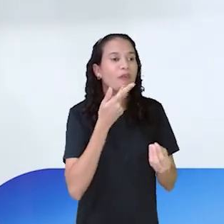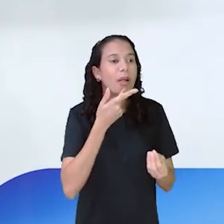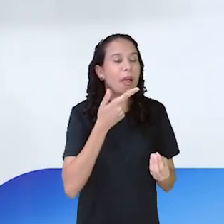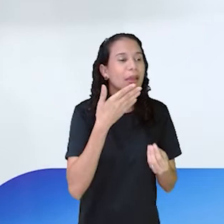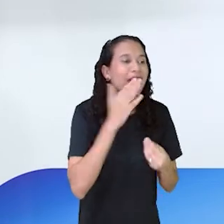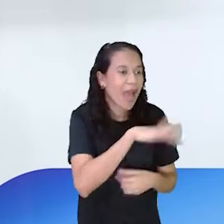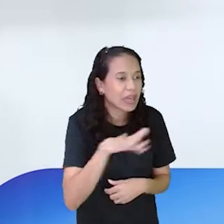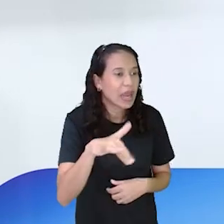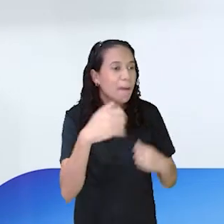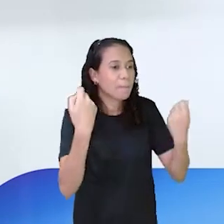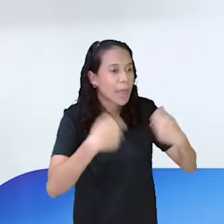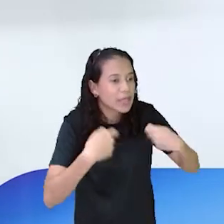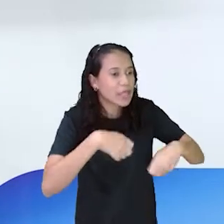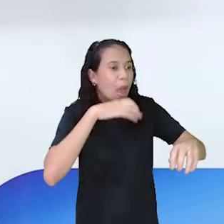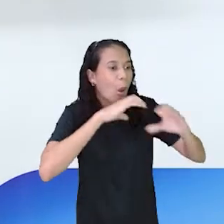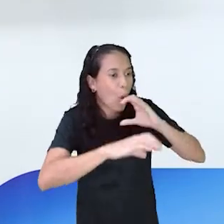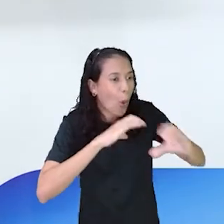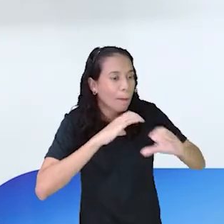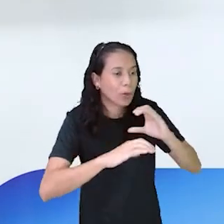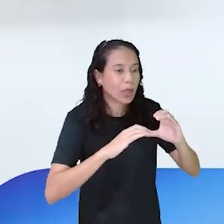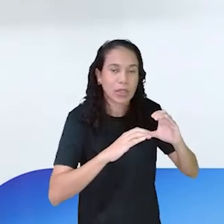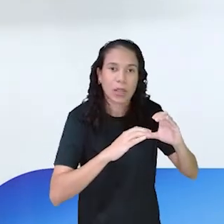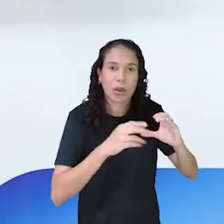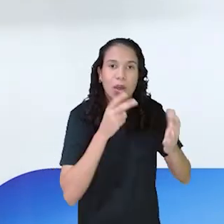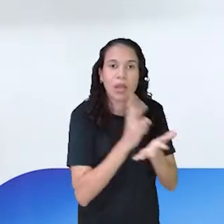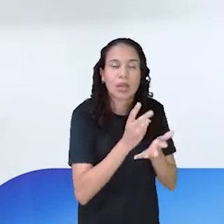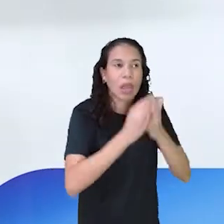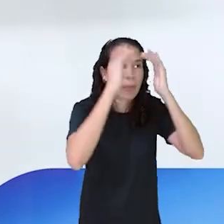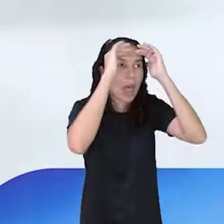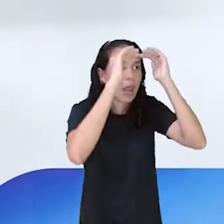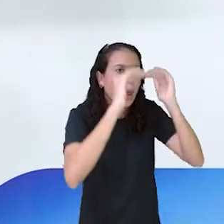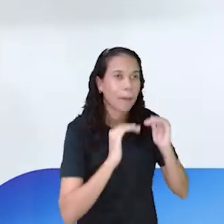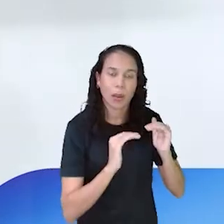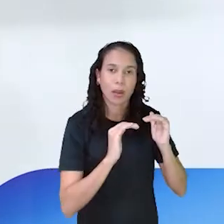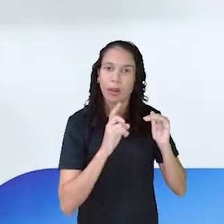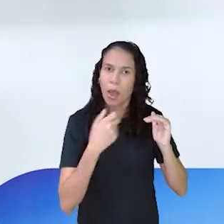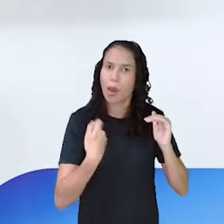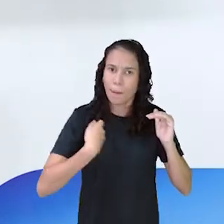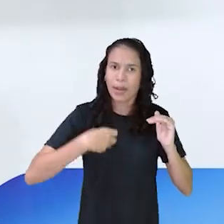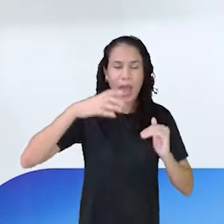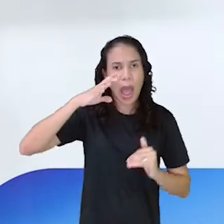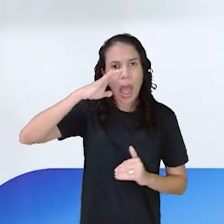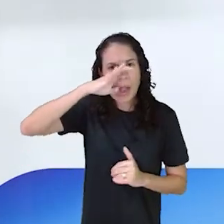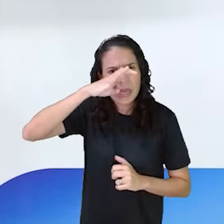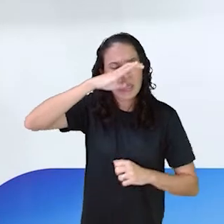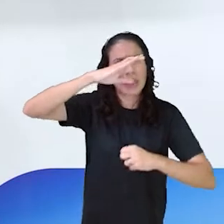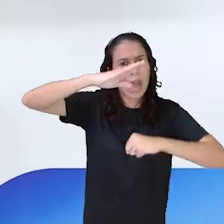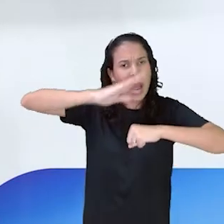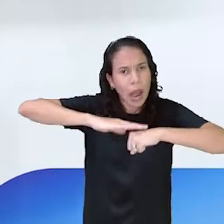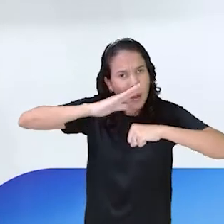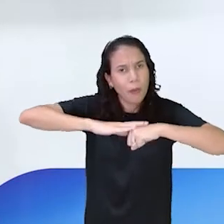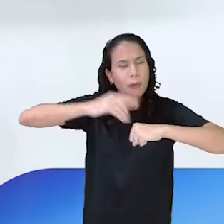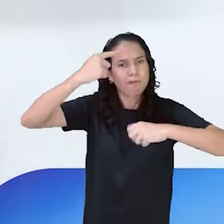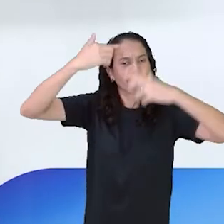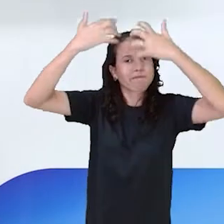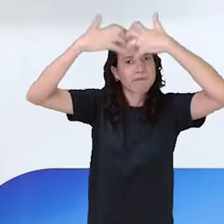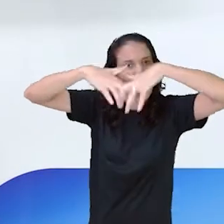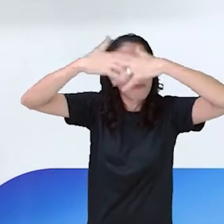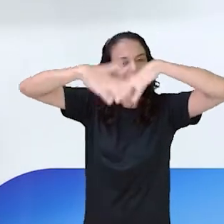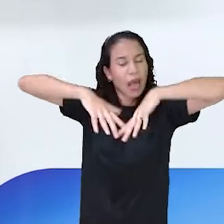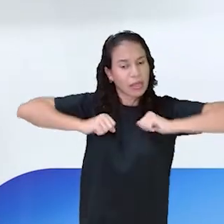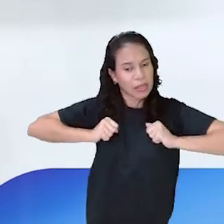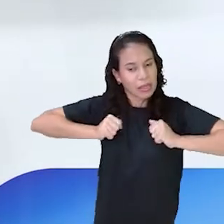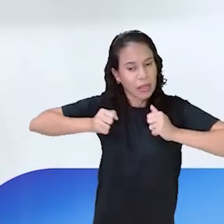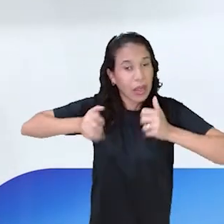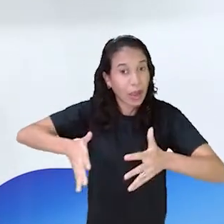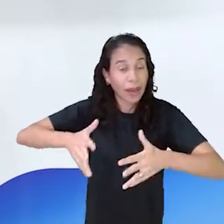que a criança tenha uma comunicação passiva. Ela precisa ser crítica, autônoma, reflexiva. Então, a